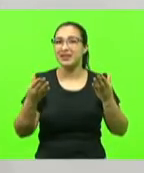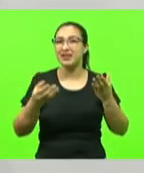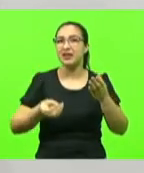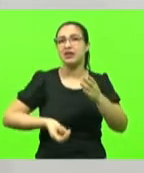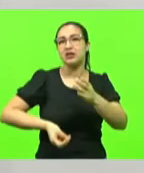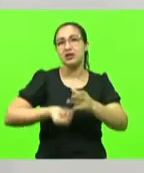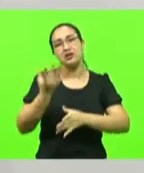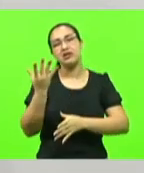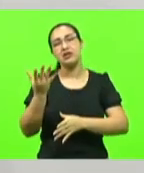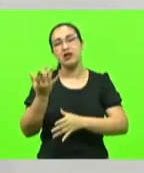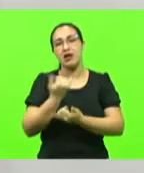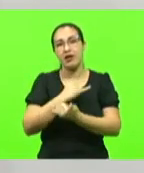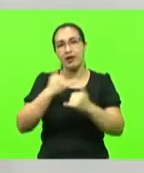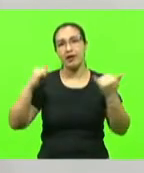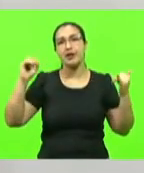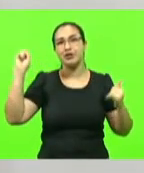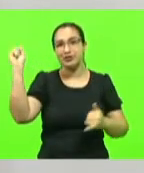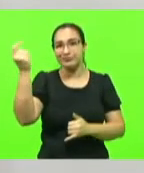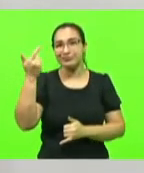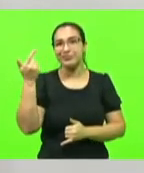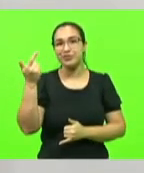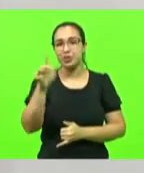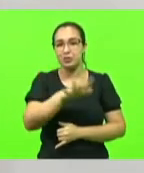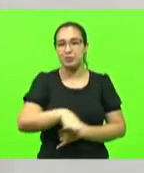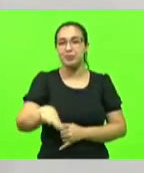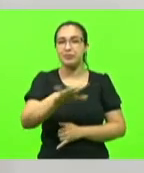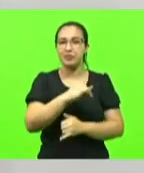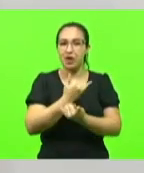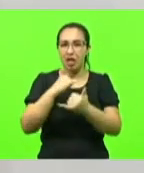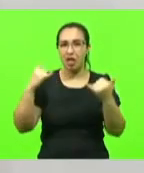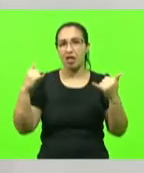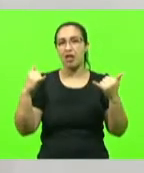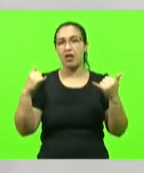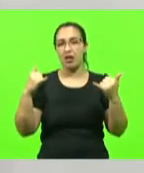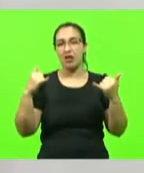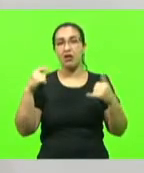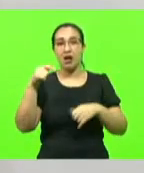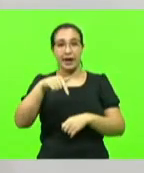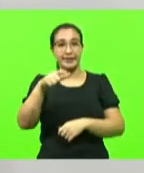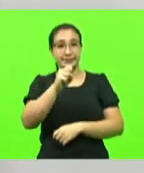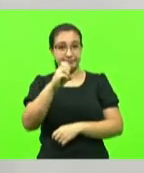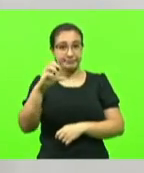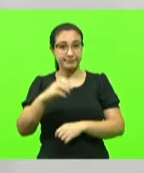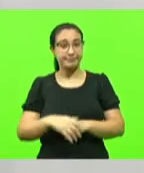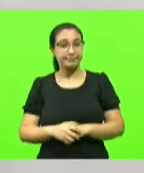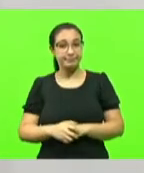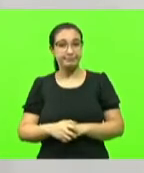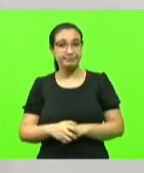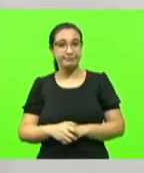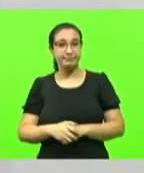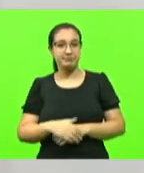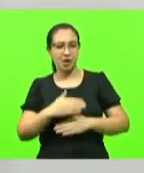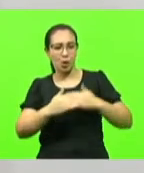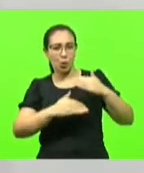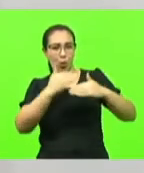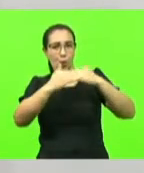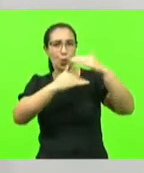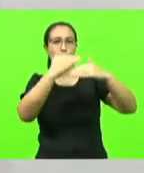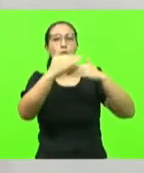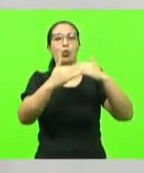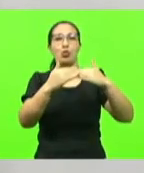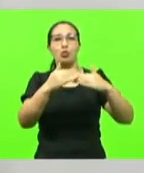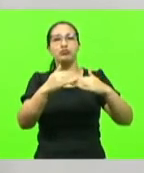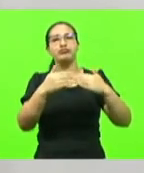fotovoltaica no ambiente do setor elétrico do nosso estado de Santa Catarina, que garanta o crescimento dessa fonte no mercado